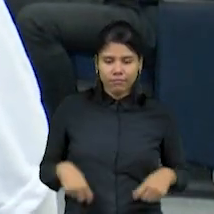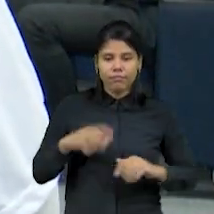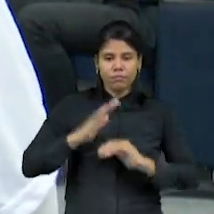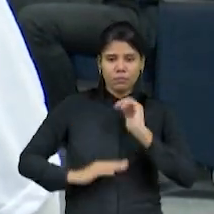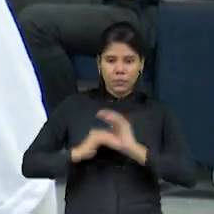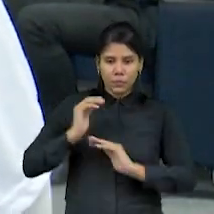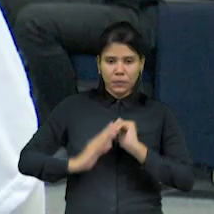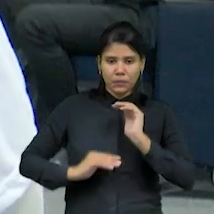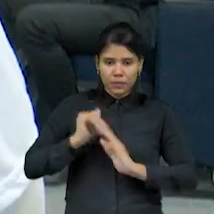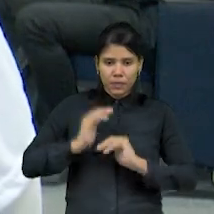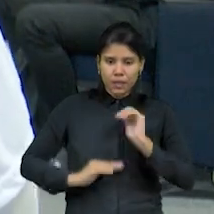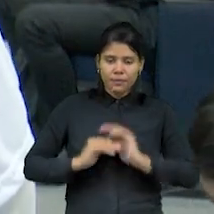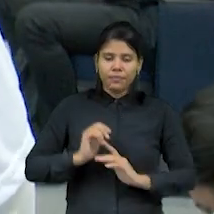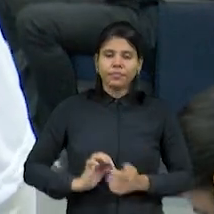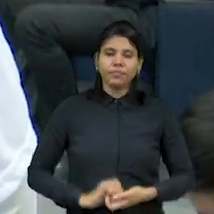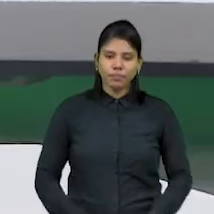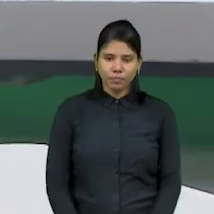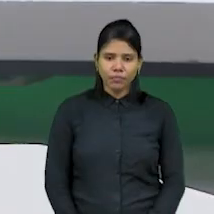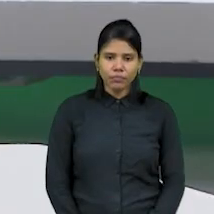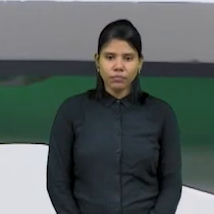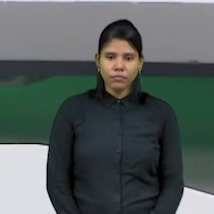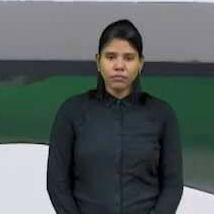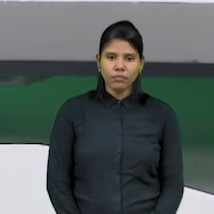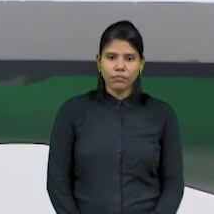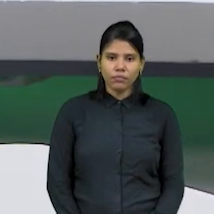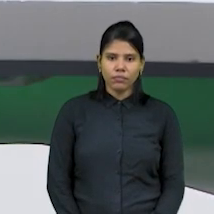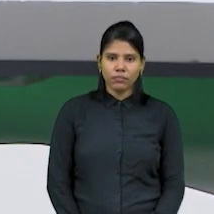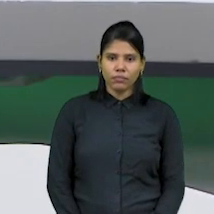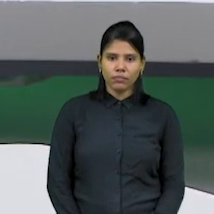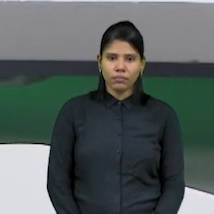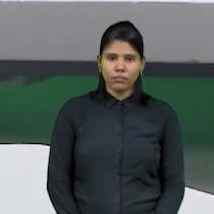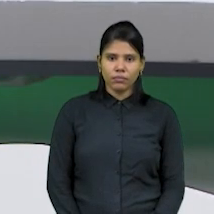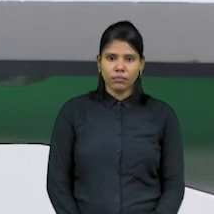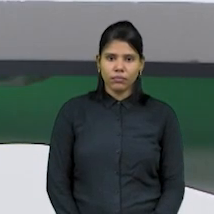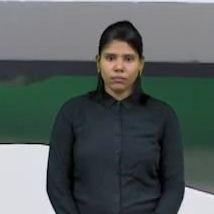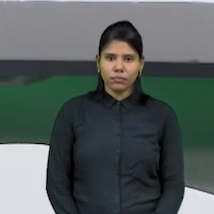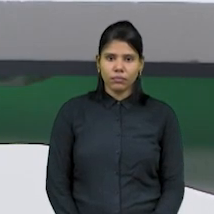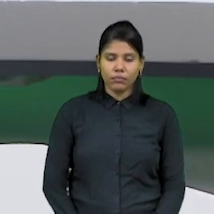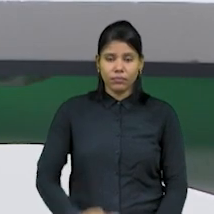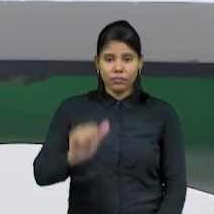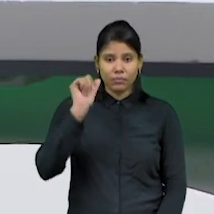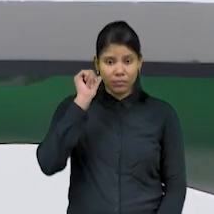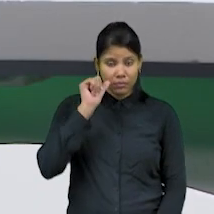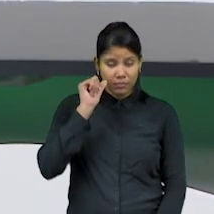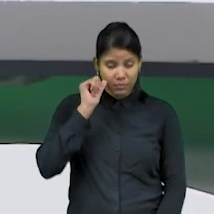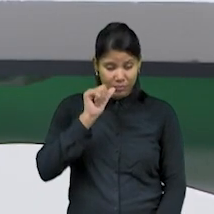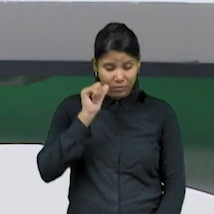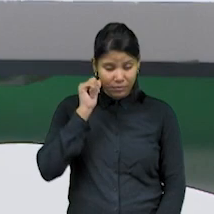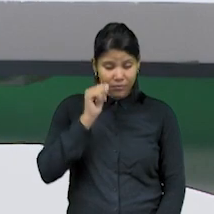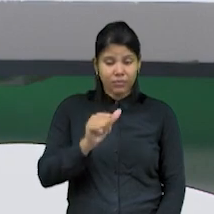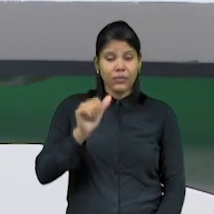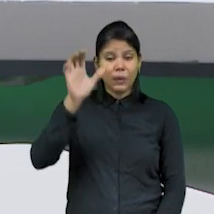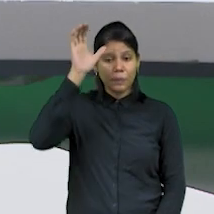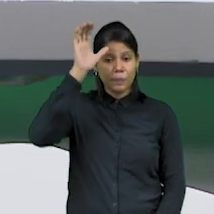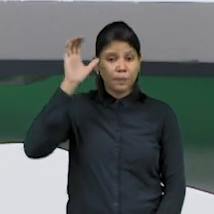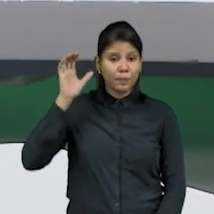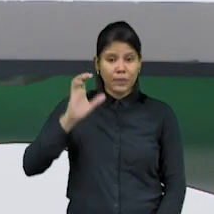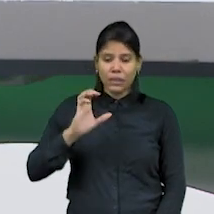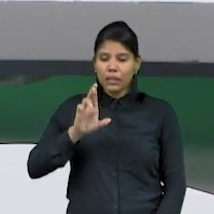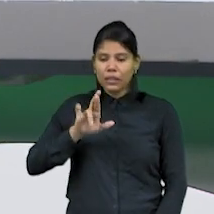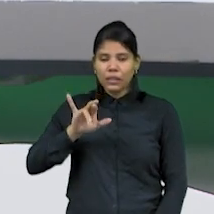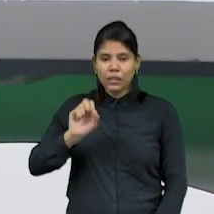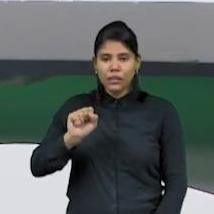lutando por essa mudança de regime. A primeira da Assembleia Legislativa, Cristiane Leitão, lançou em